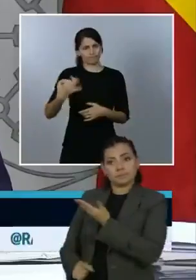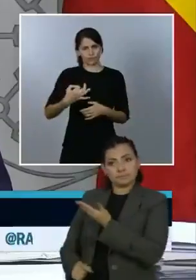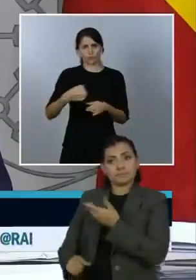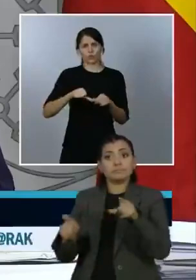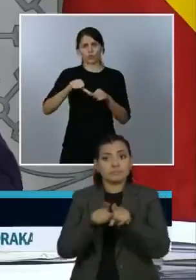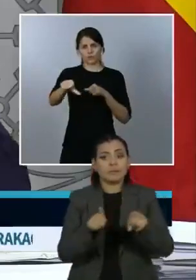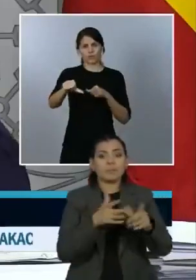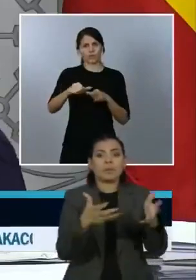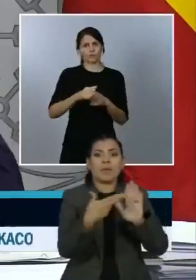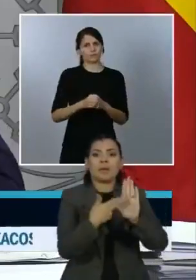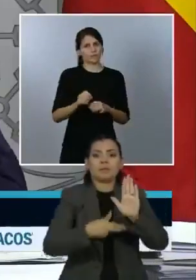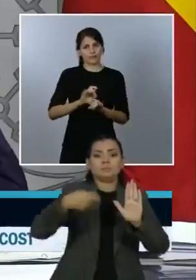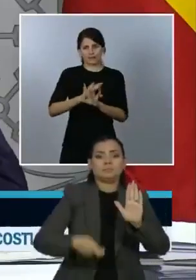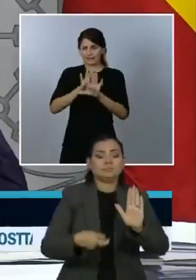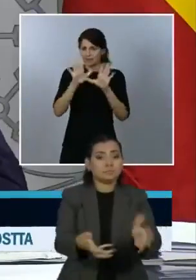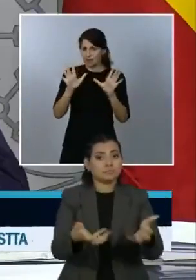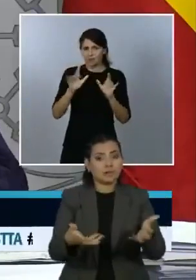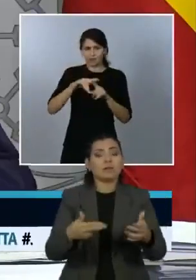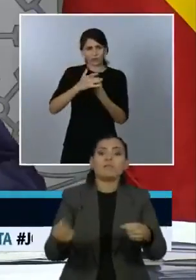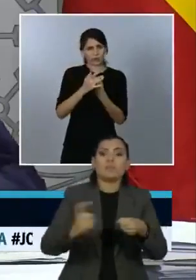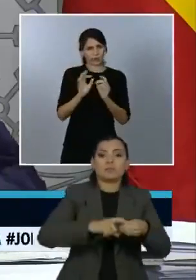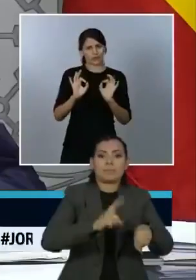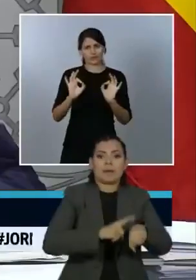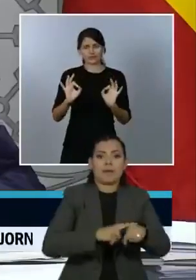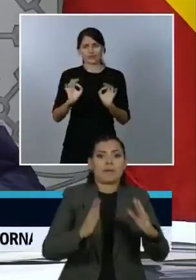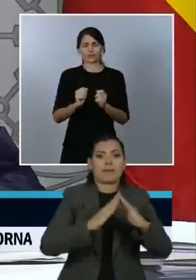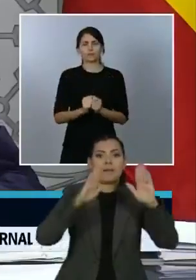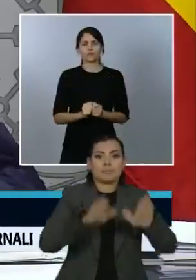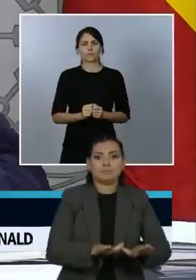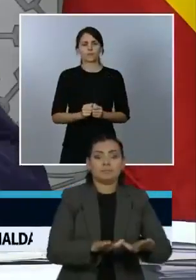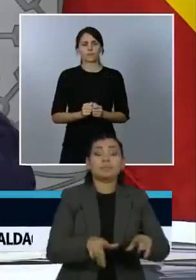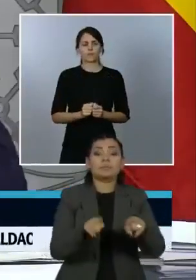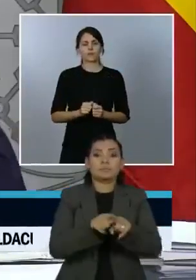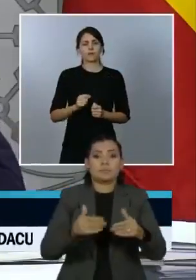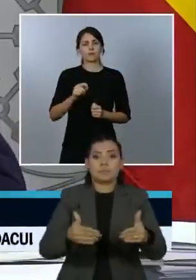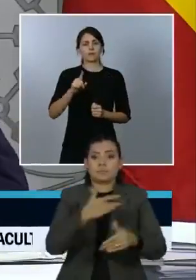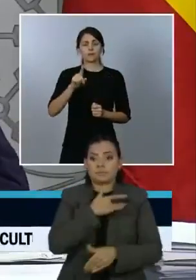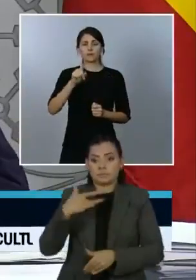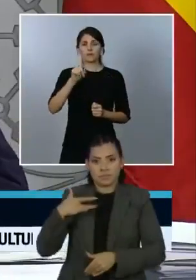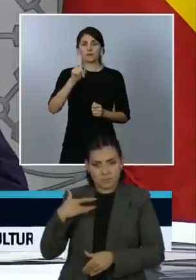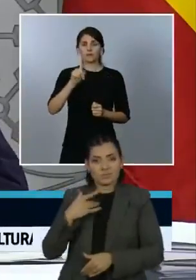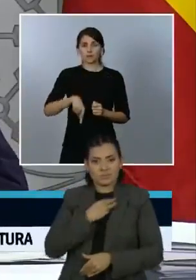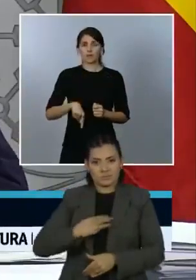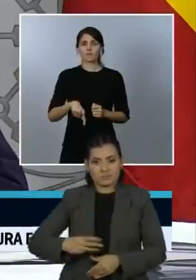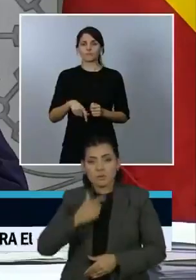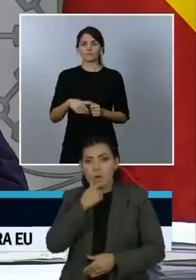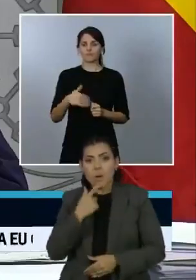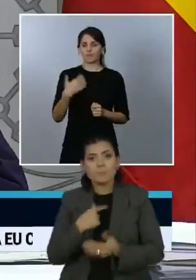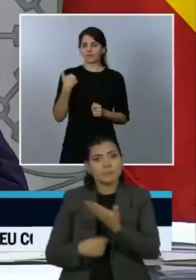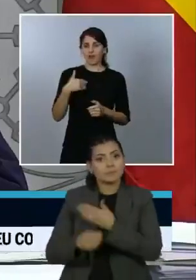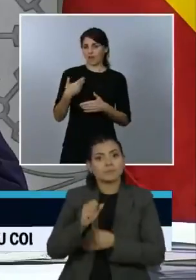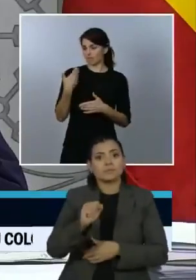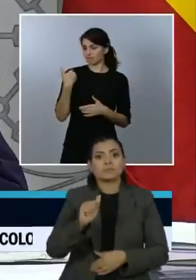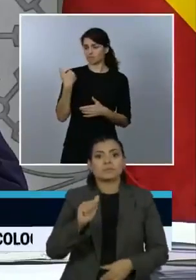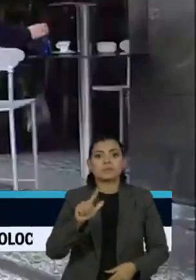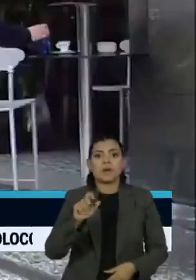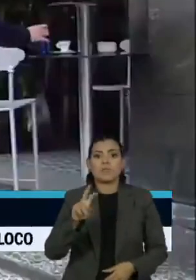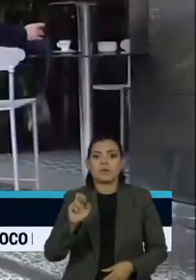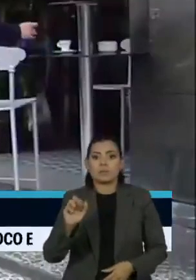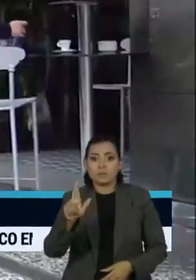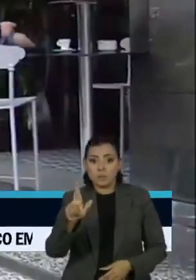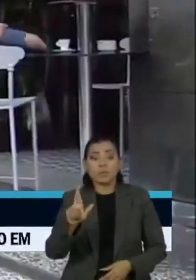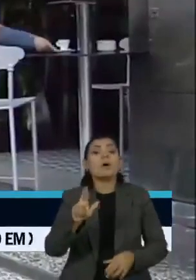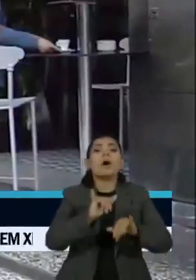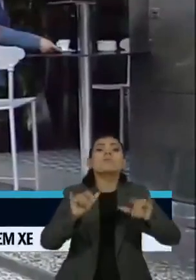pensam em adotar medidas drásticas, como o toque de recolher. O ministro da Saúde, Salvador Ilha, admite que em algumas regiões do país